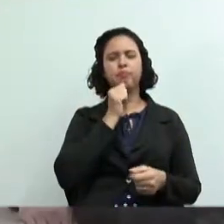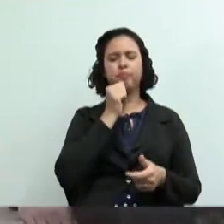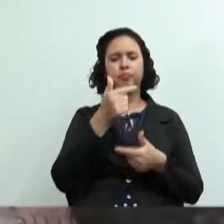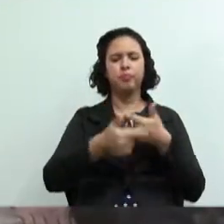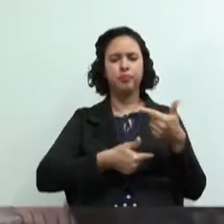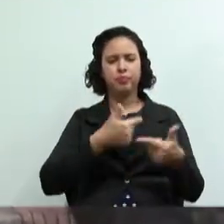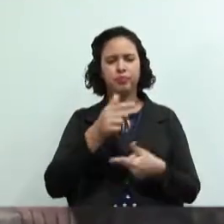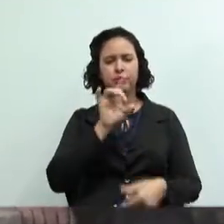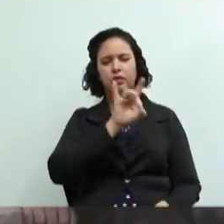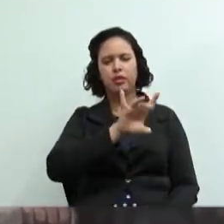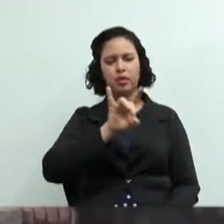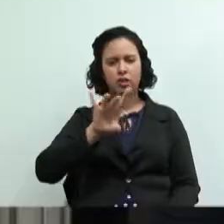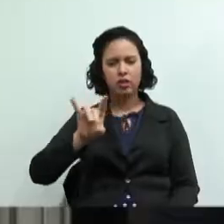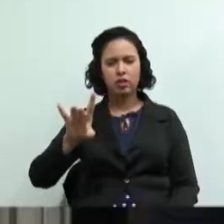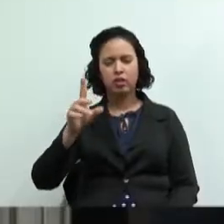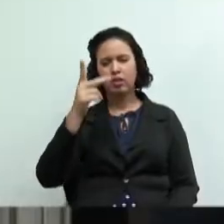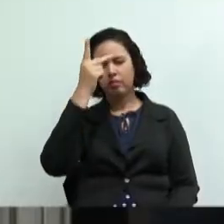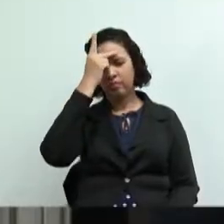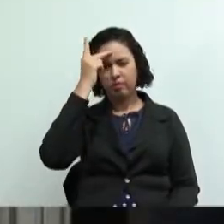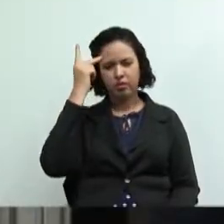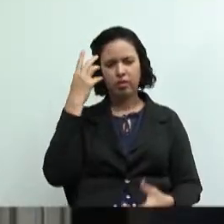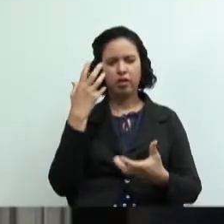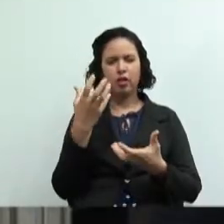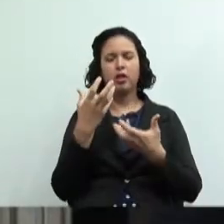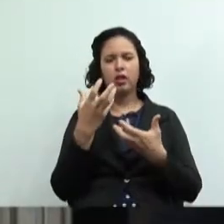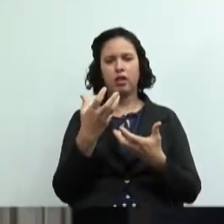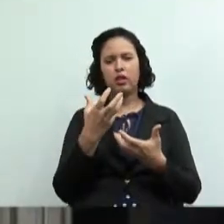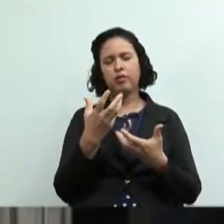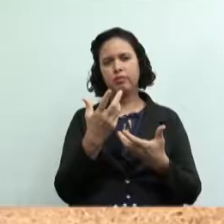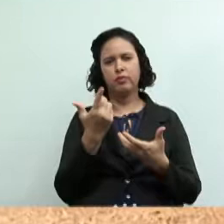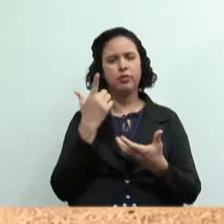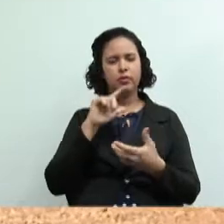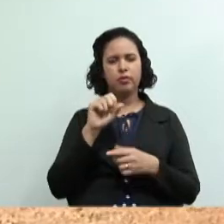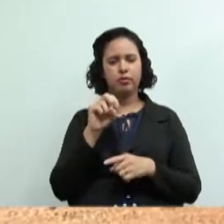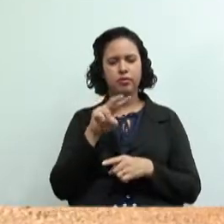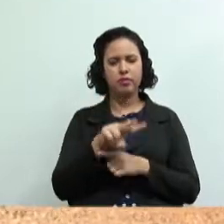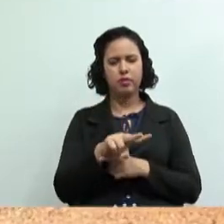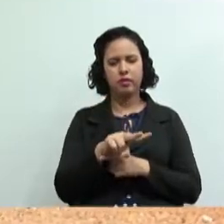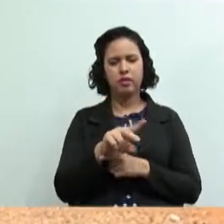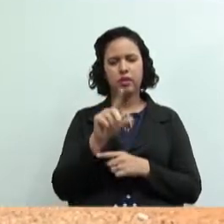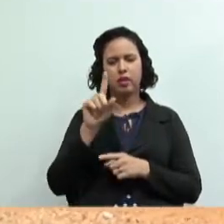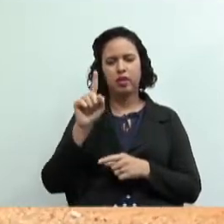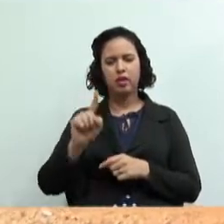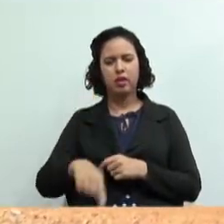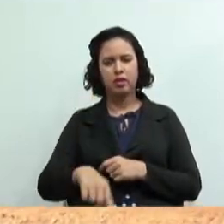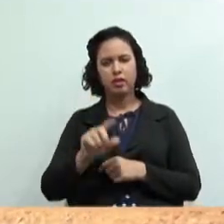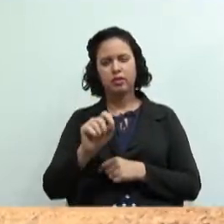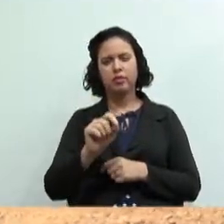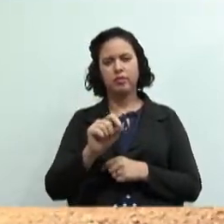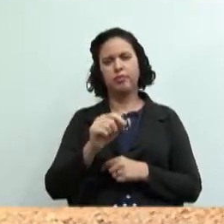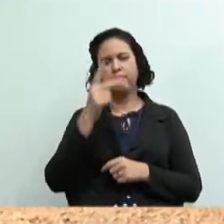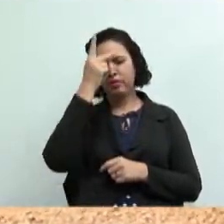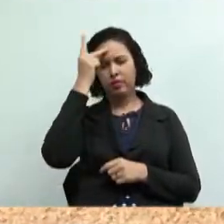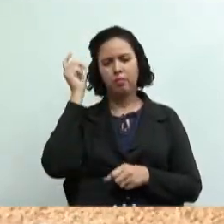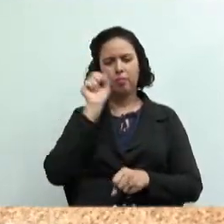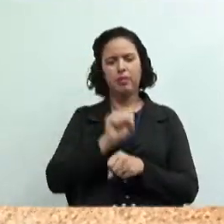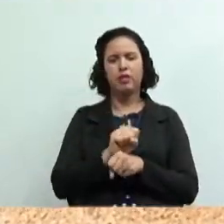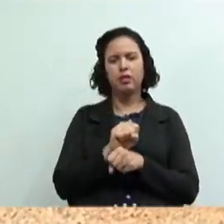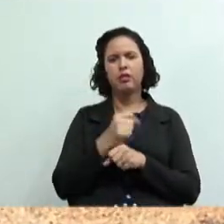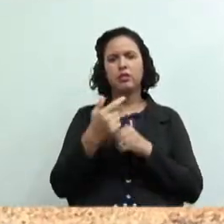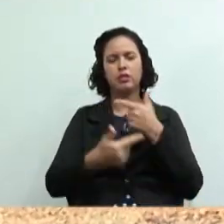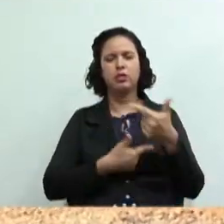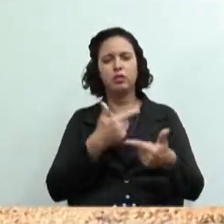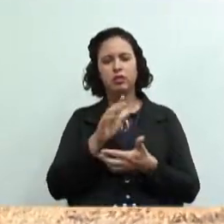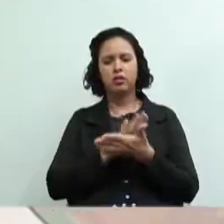quer uma oportunidade são trabalhadores parados um breque na economia uma das